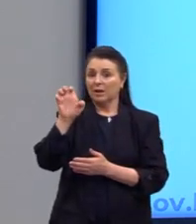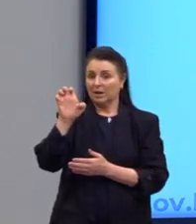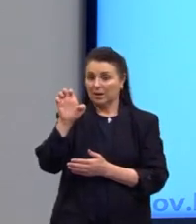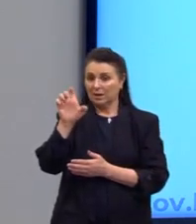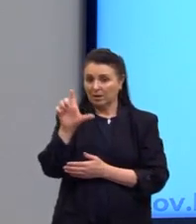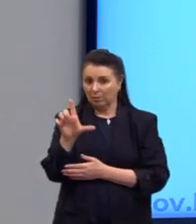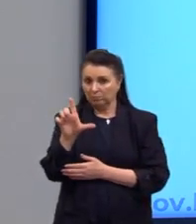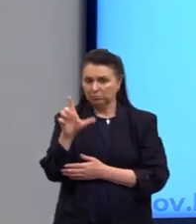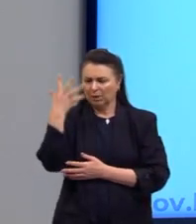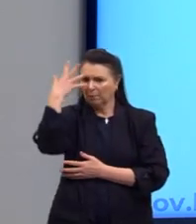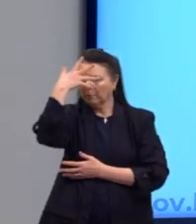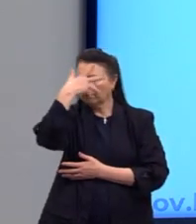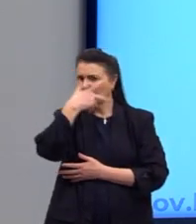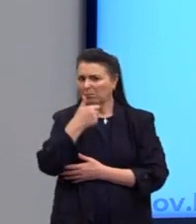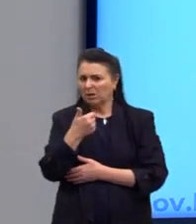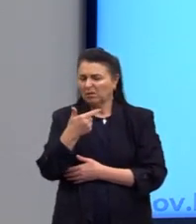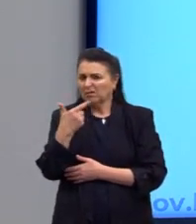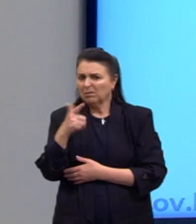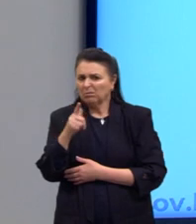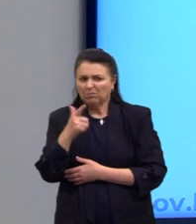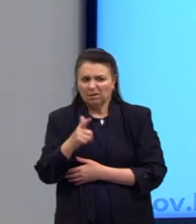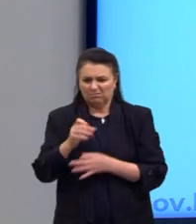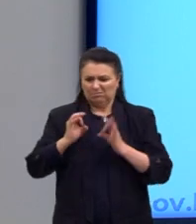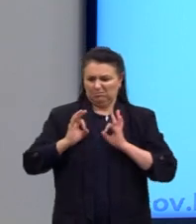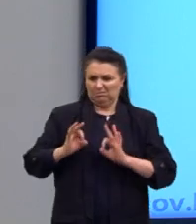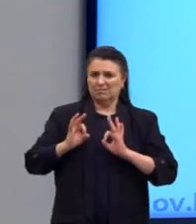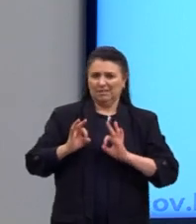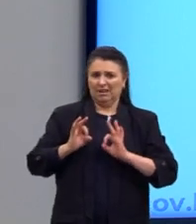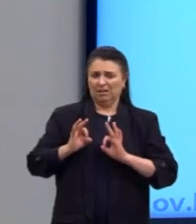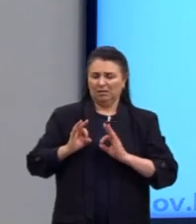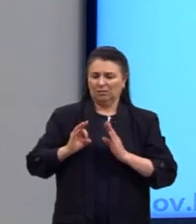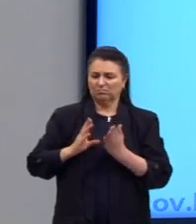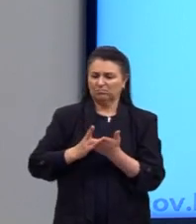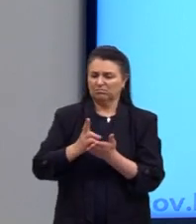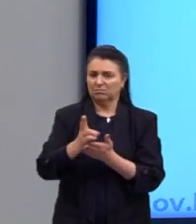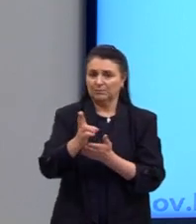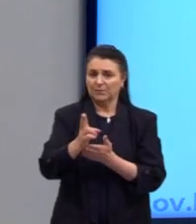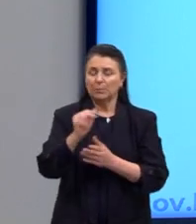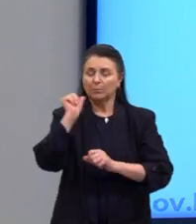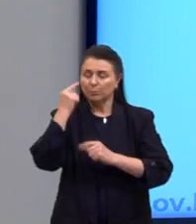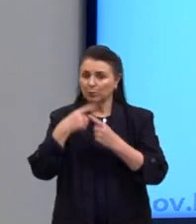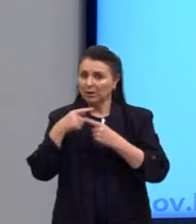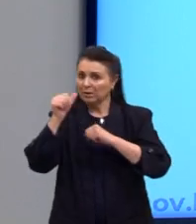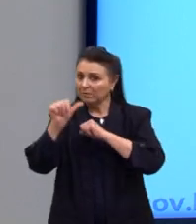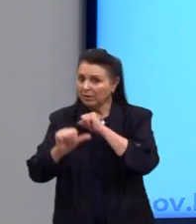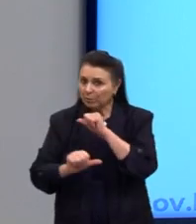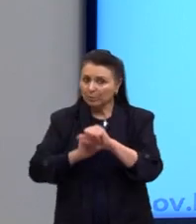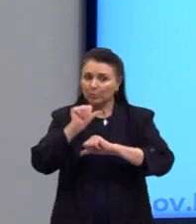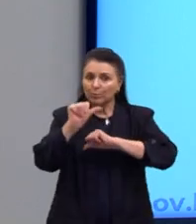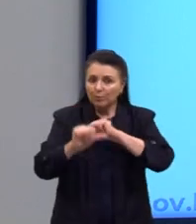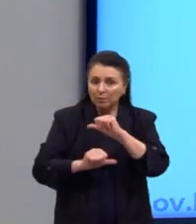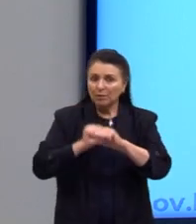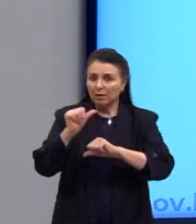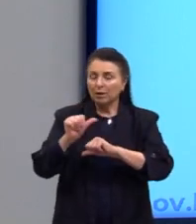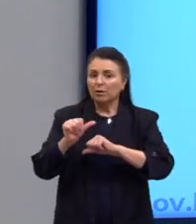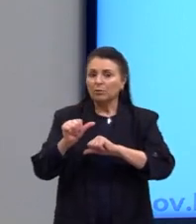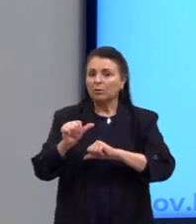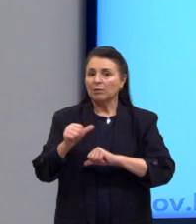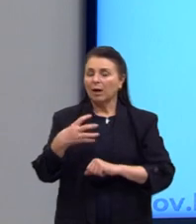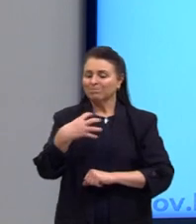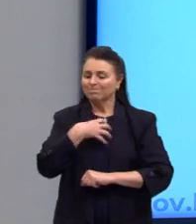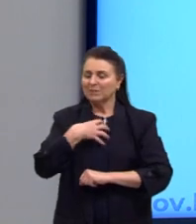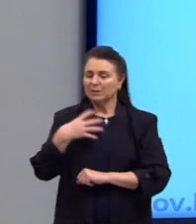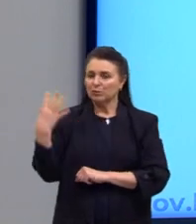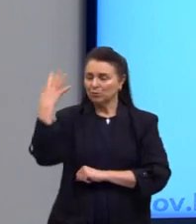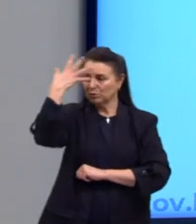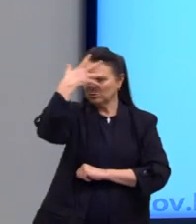não existe uma beleza definitiva, porque ela vai se constituindo, vai se mudando de tempo em tempo. Lembra do Hegel? Para o Hegel, a beleza